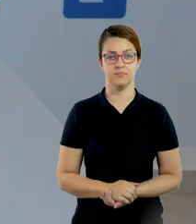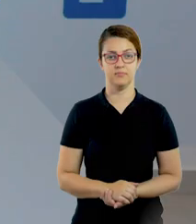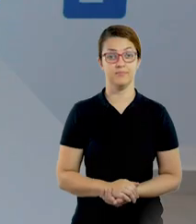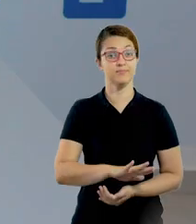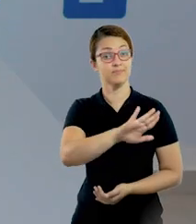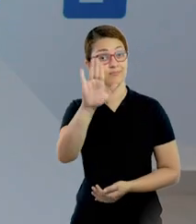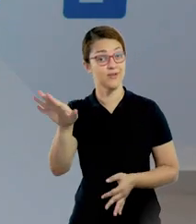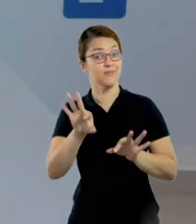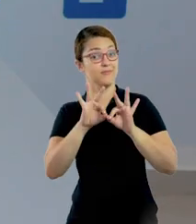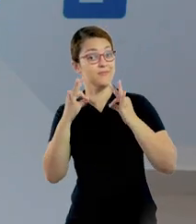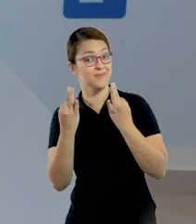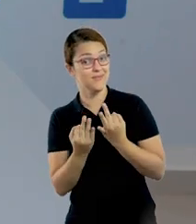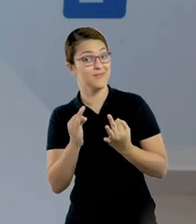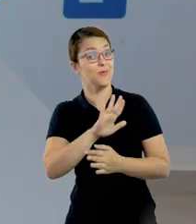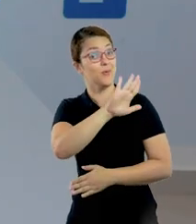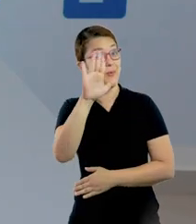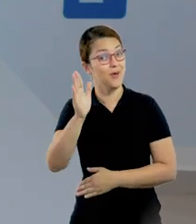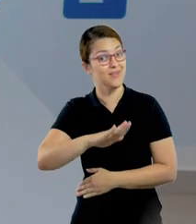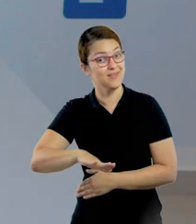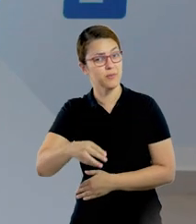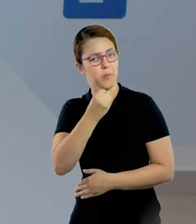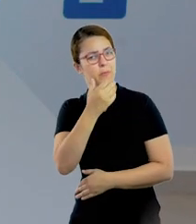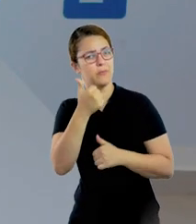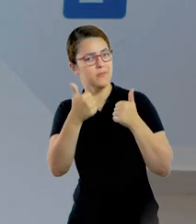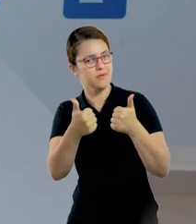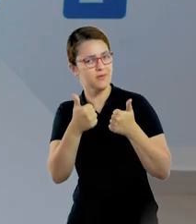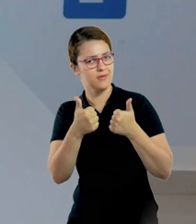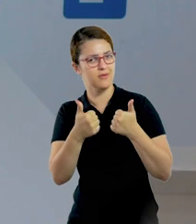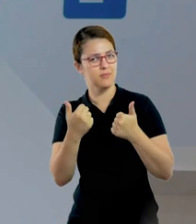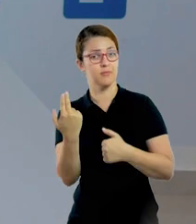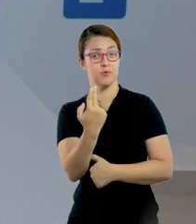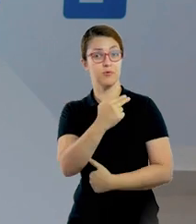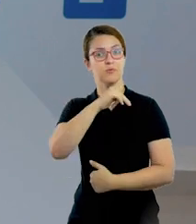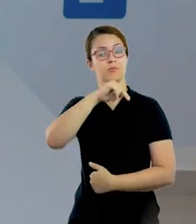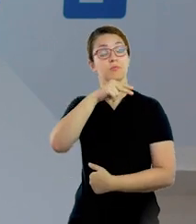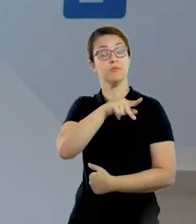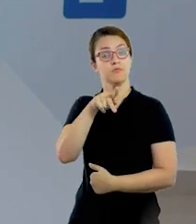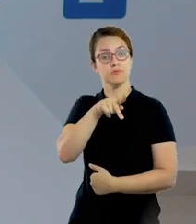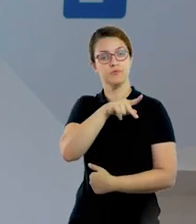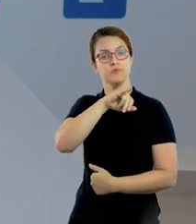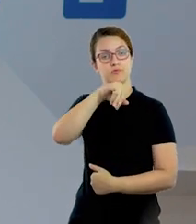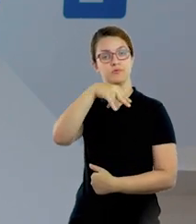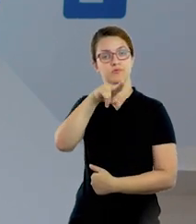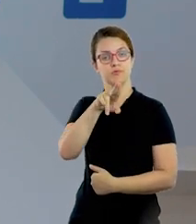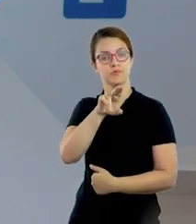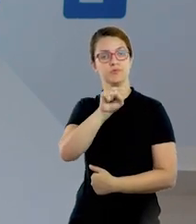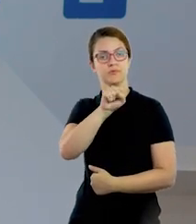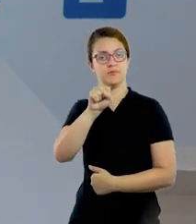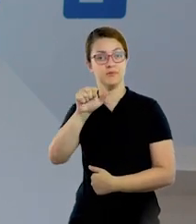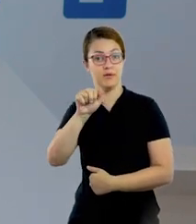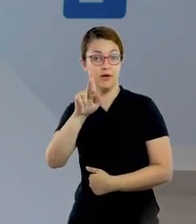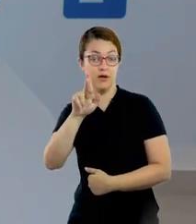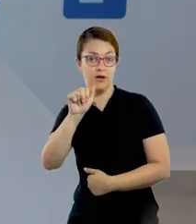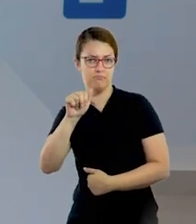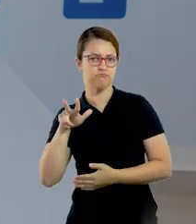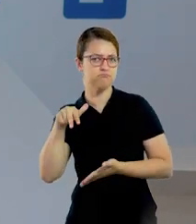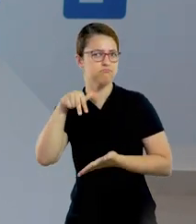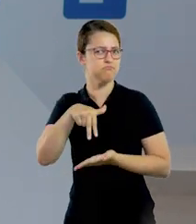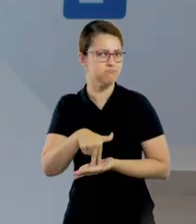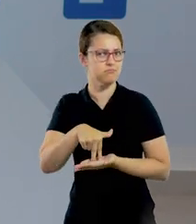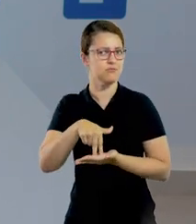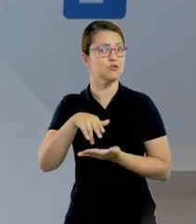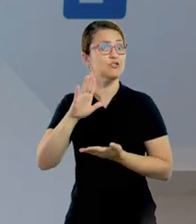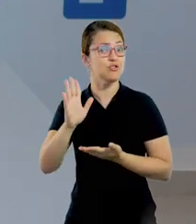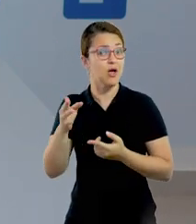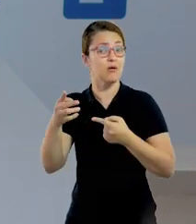Oi família, oi crianças, tudo bem? Eu sou a professora Jussara e eu estou aqui hoje para apresentar para vocês a